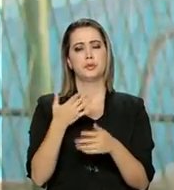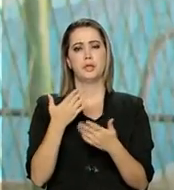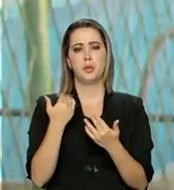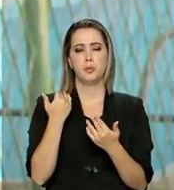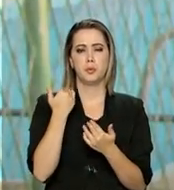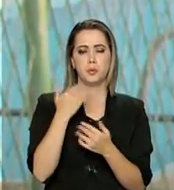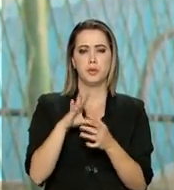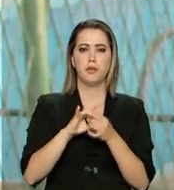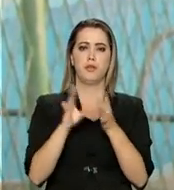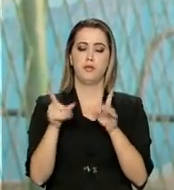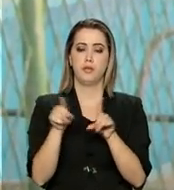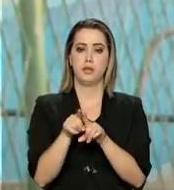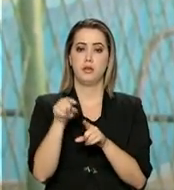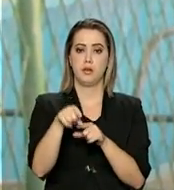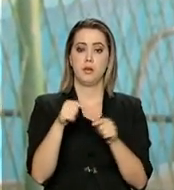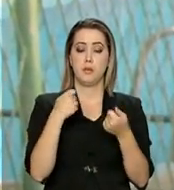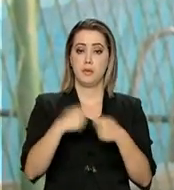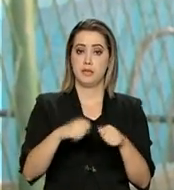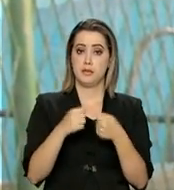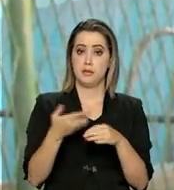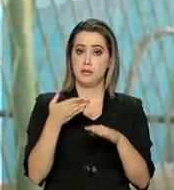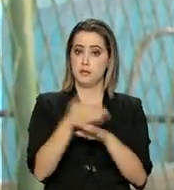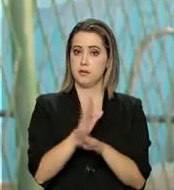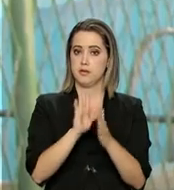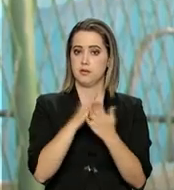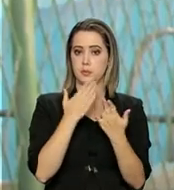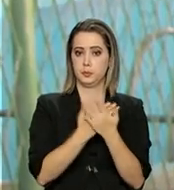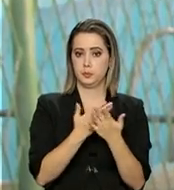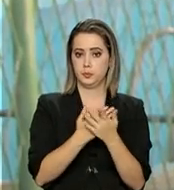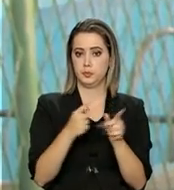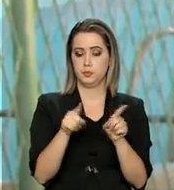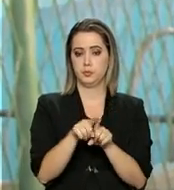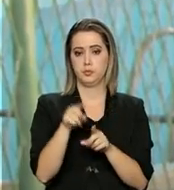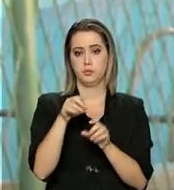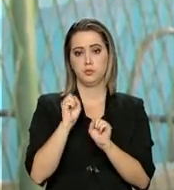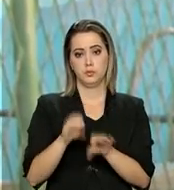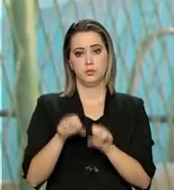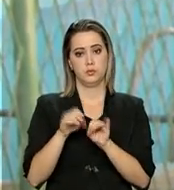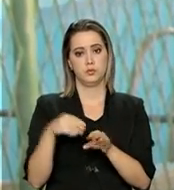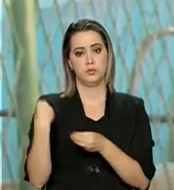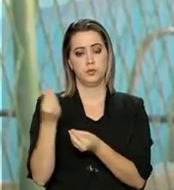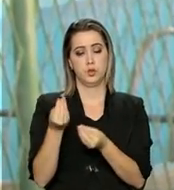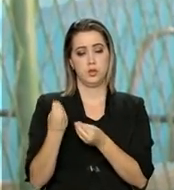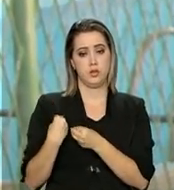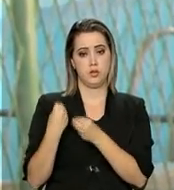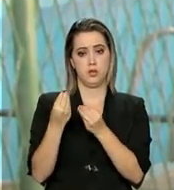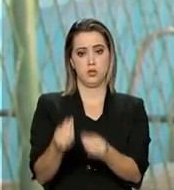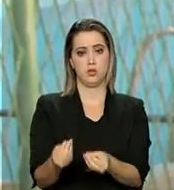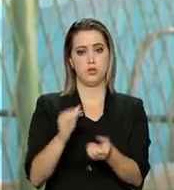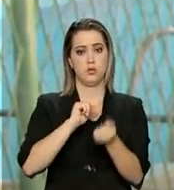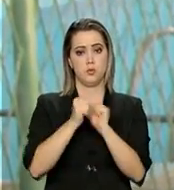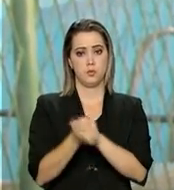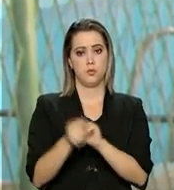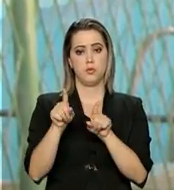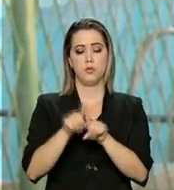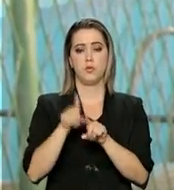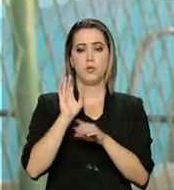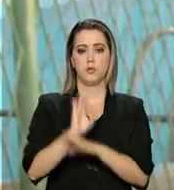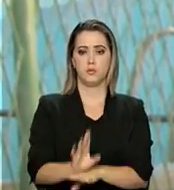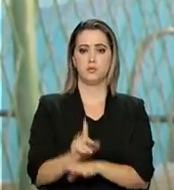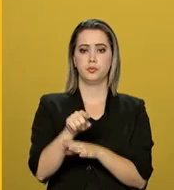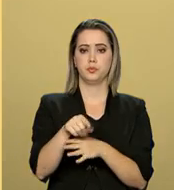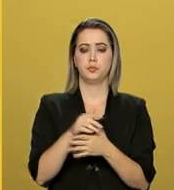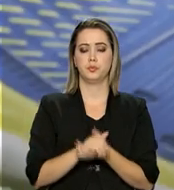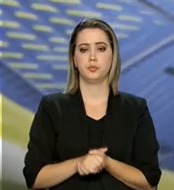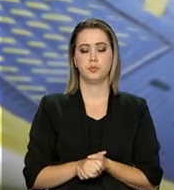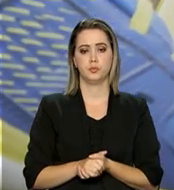Para fazer atividade aqui, as crianças têm que estar estudando. E a educação que a gente traz através do esporte serve como auxílio para